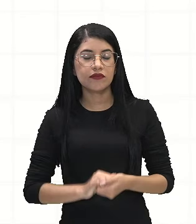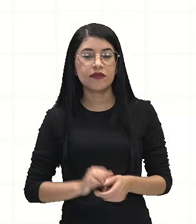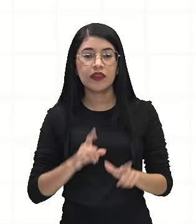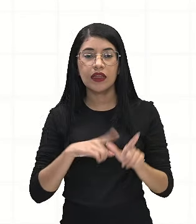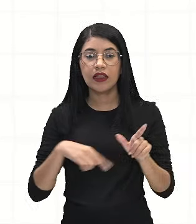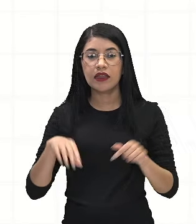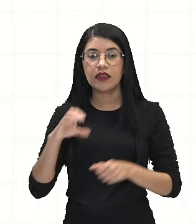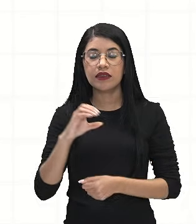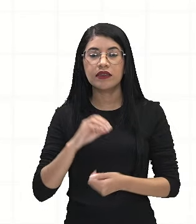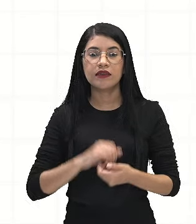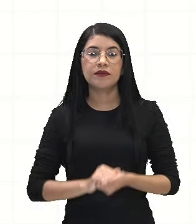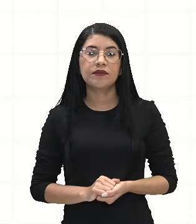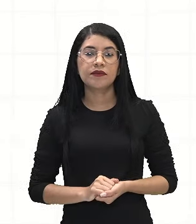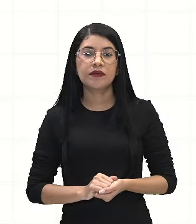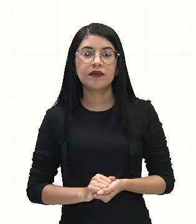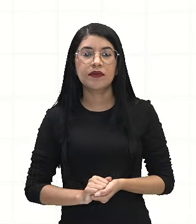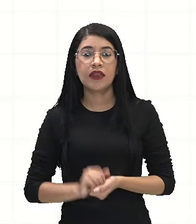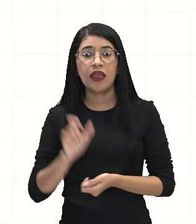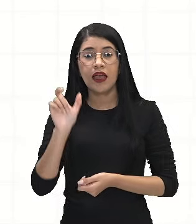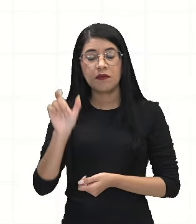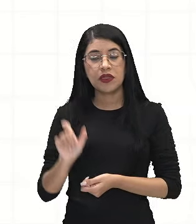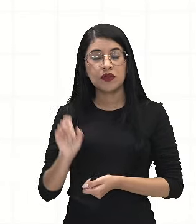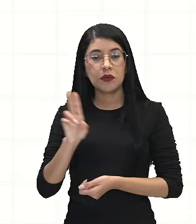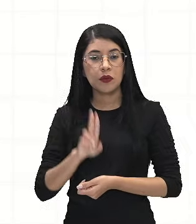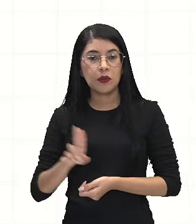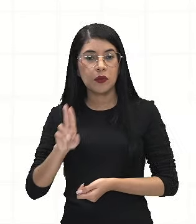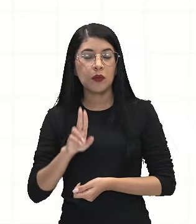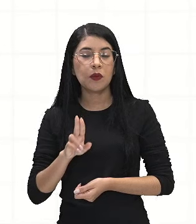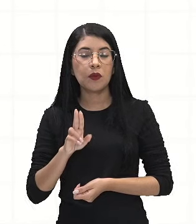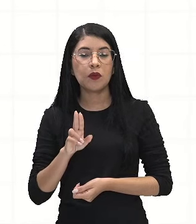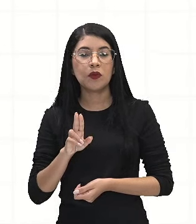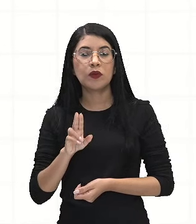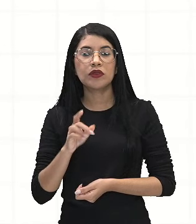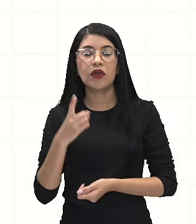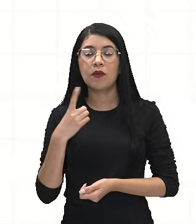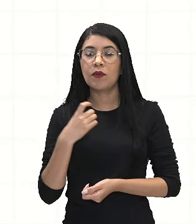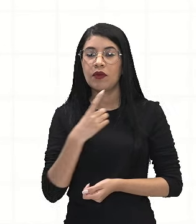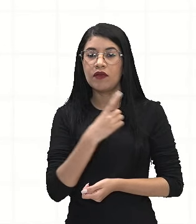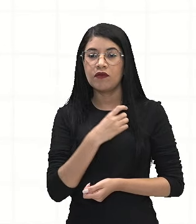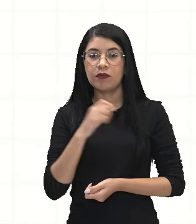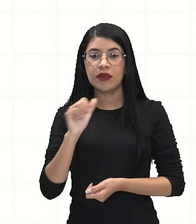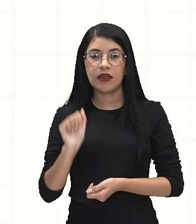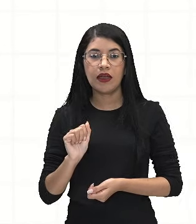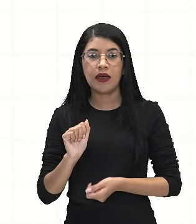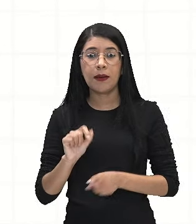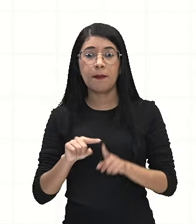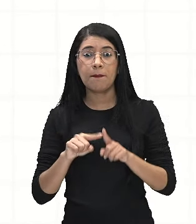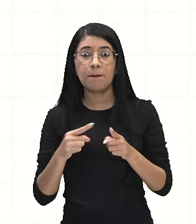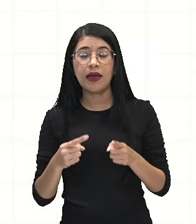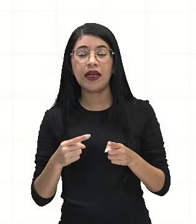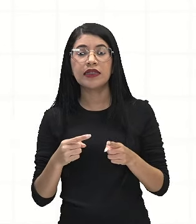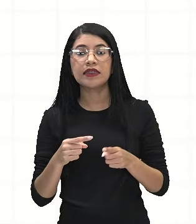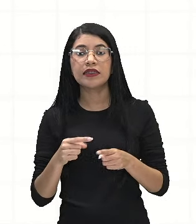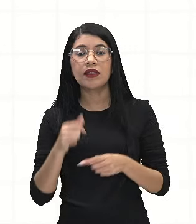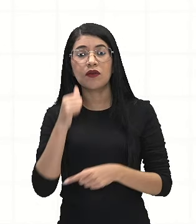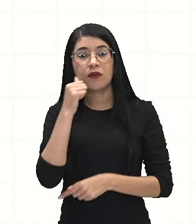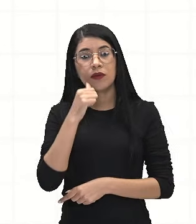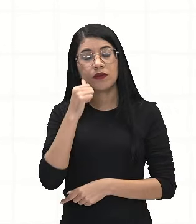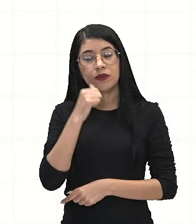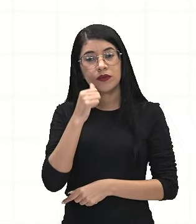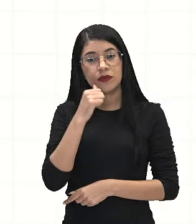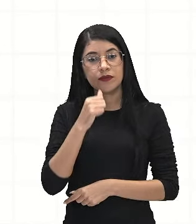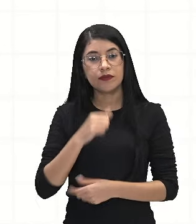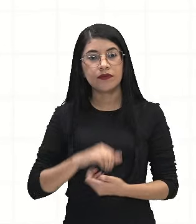qual a probabilidade dessa pessoa ser usuária do perfume A sabendo-se que é uma mulher? Então,